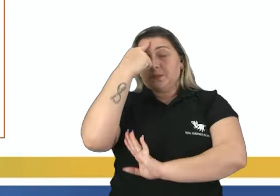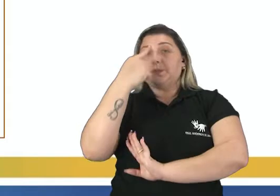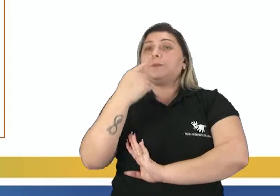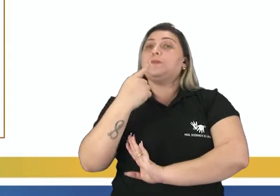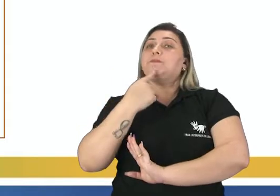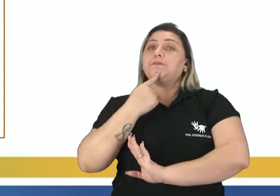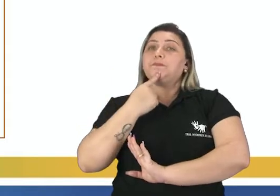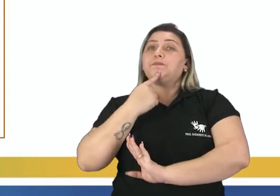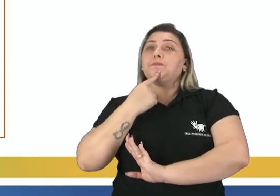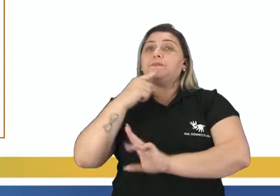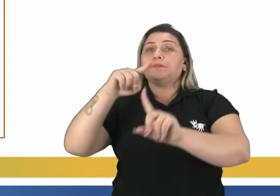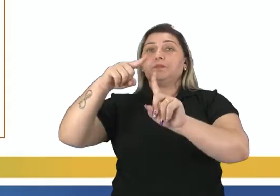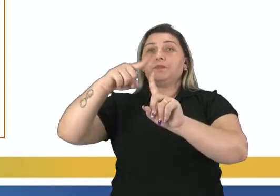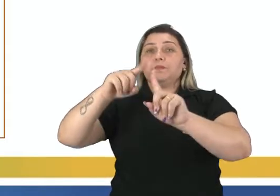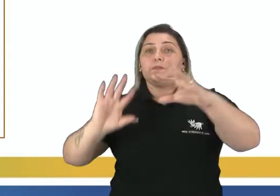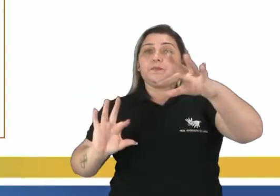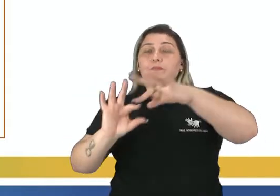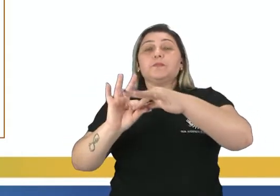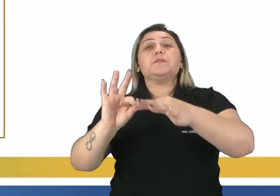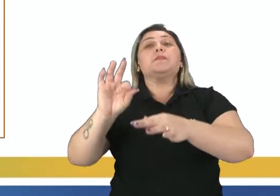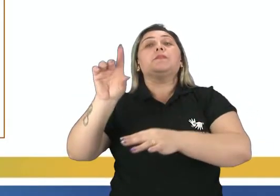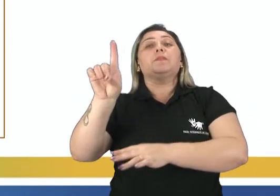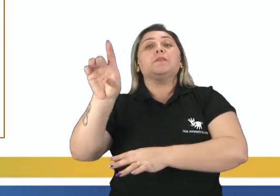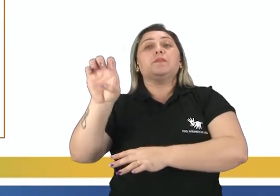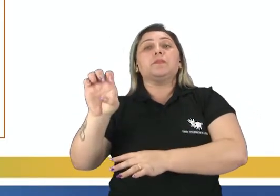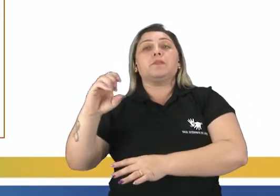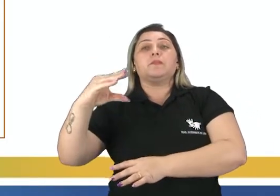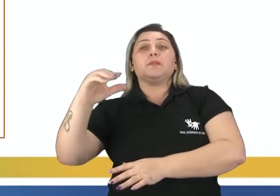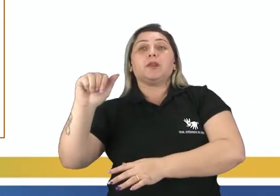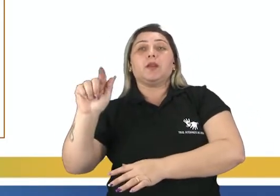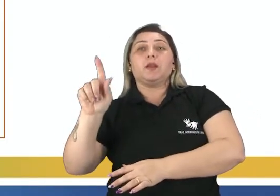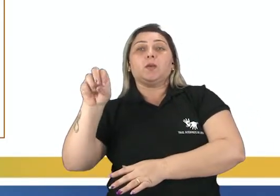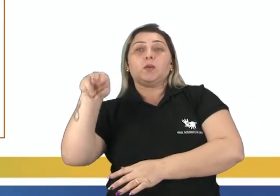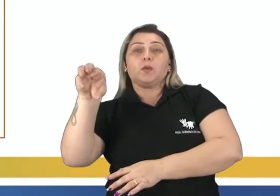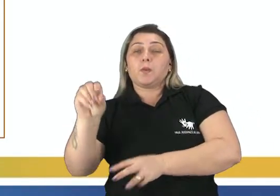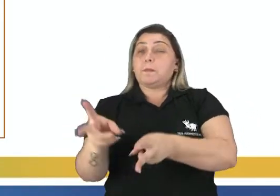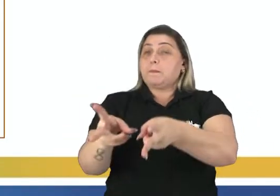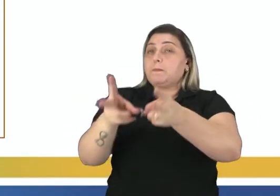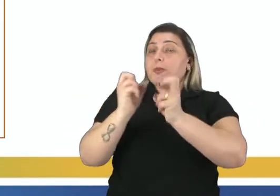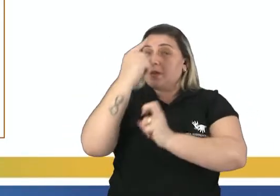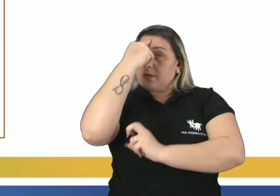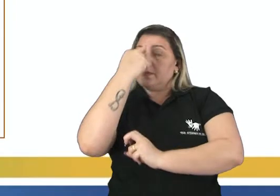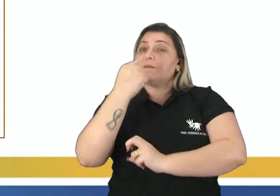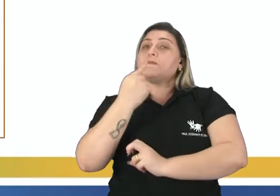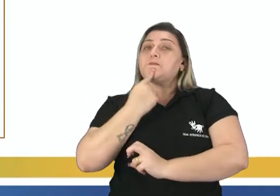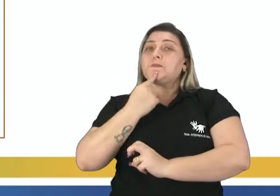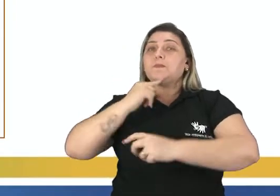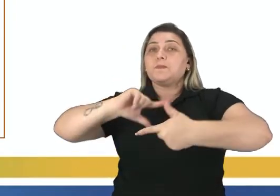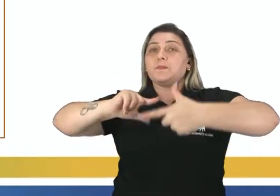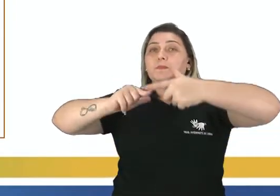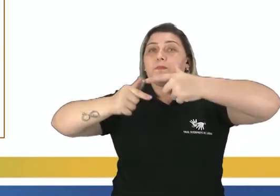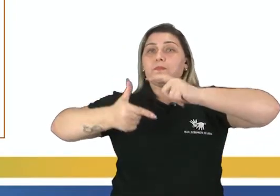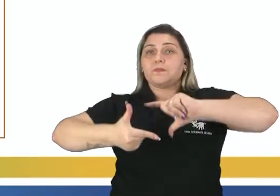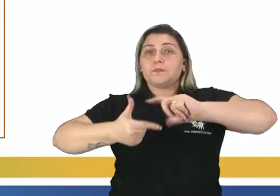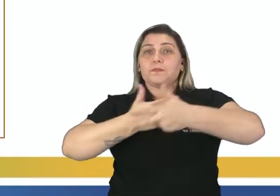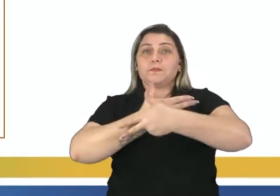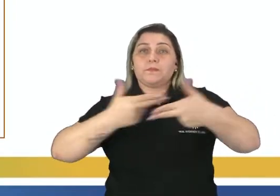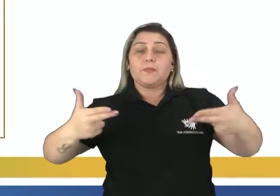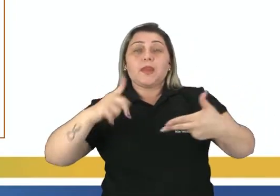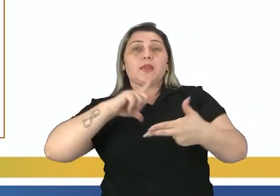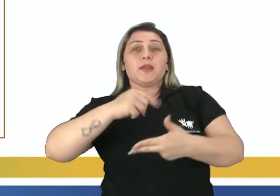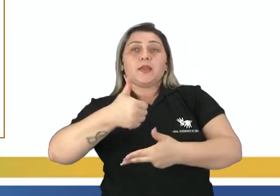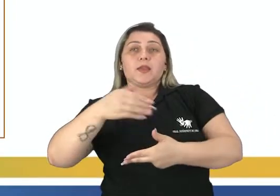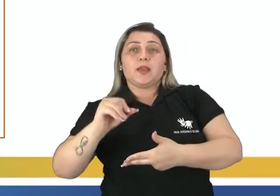partem do vértice A de um decágono. Então perceba aí que essa figura geométrica possui dez lados